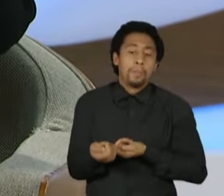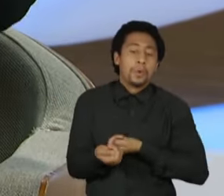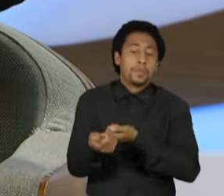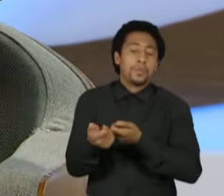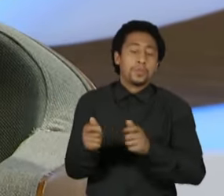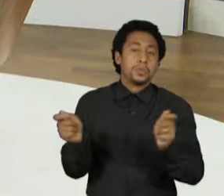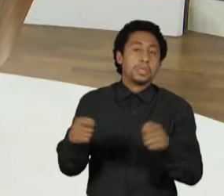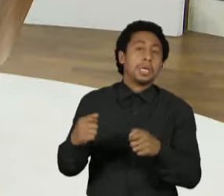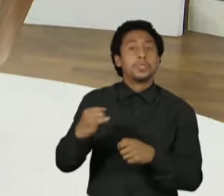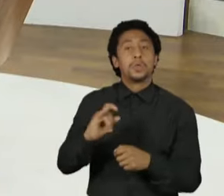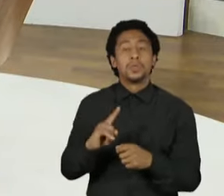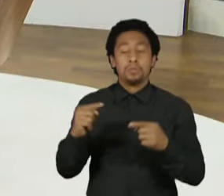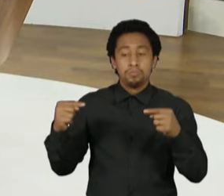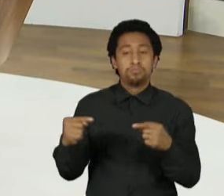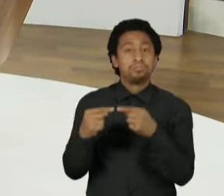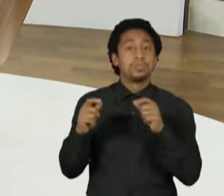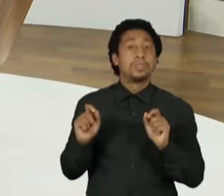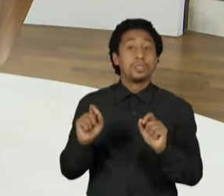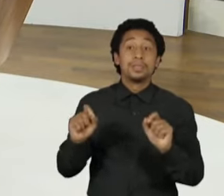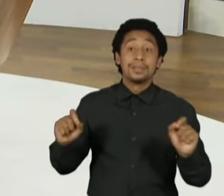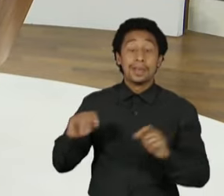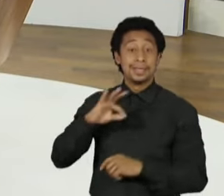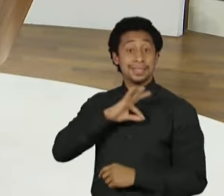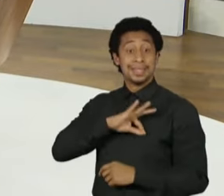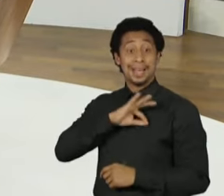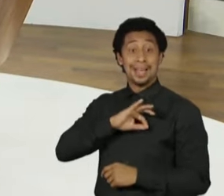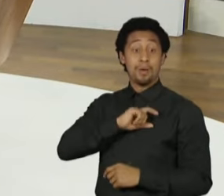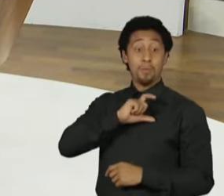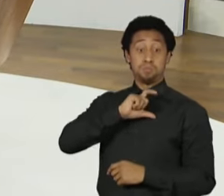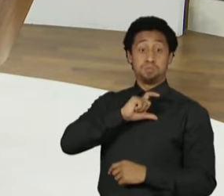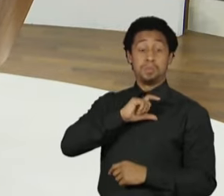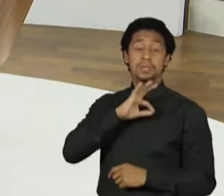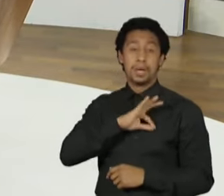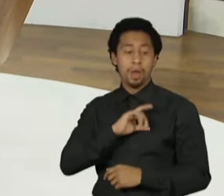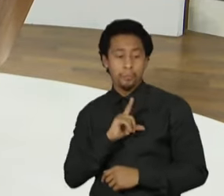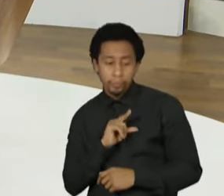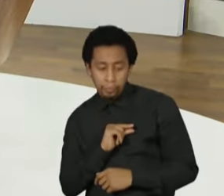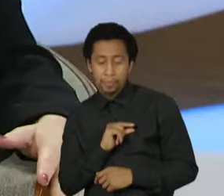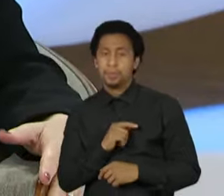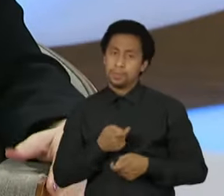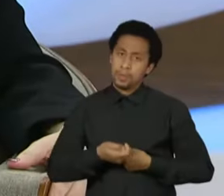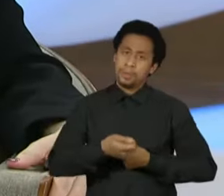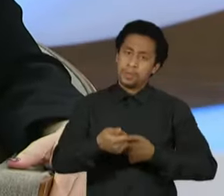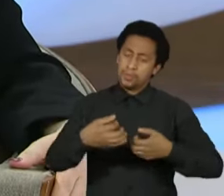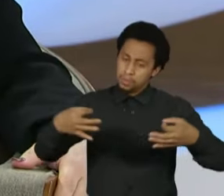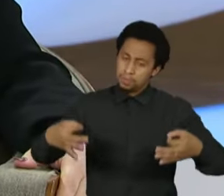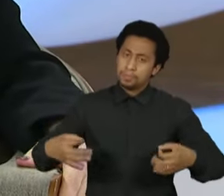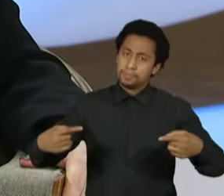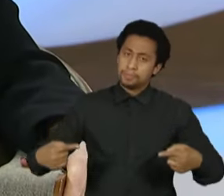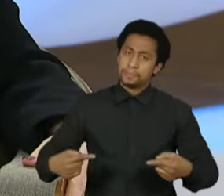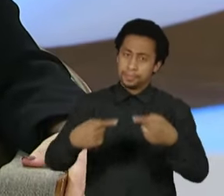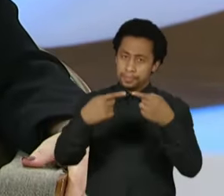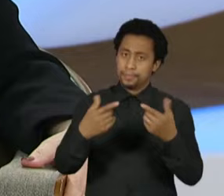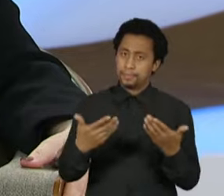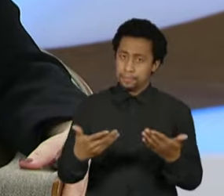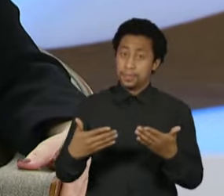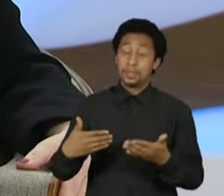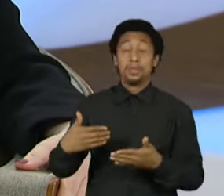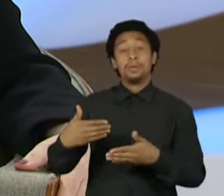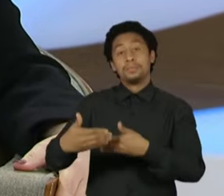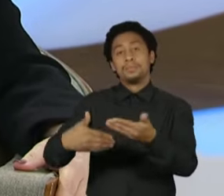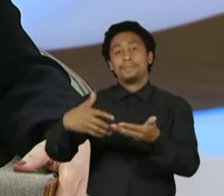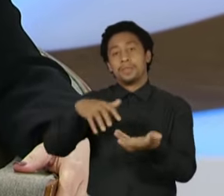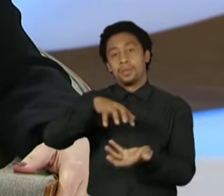você vai fazer um critério de quem ganha mais, quem ganha menos para que possa ter justiça. Nós temos que avançar com a reforma